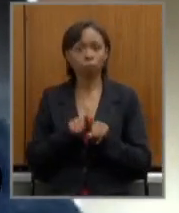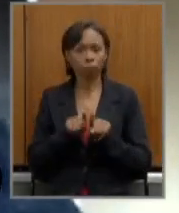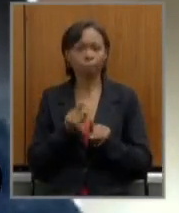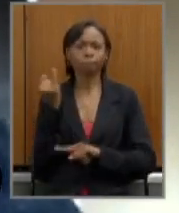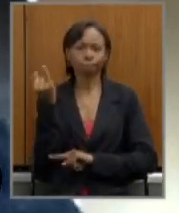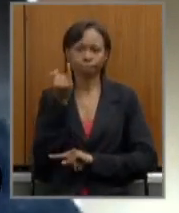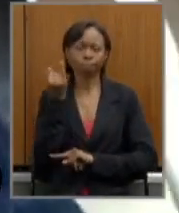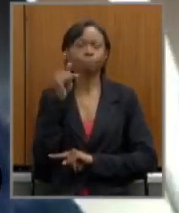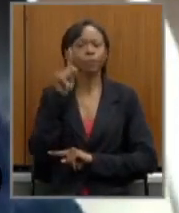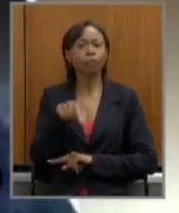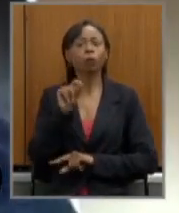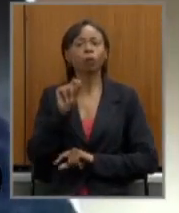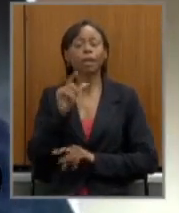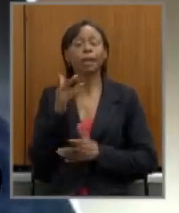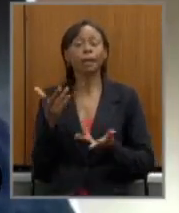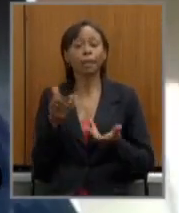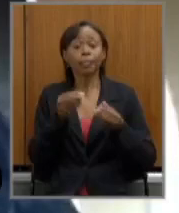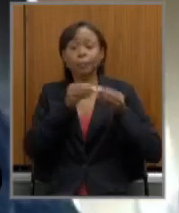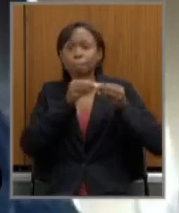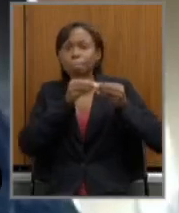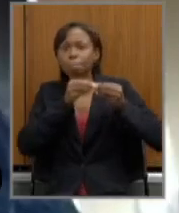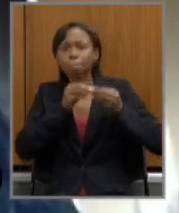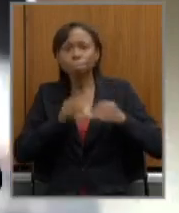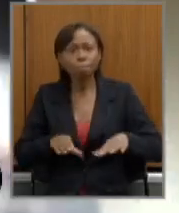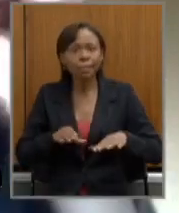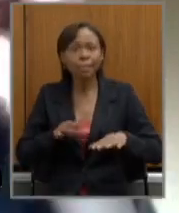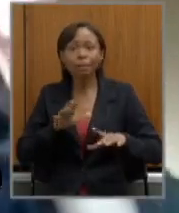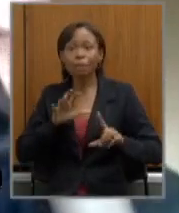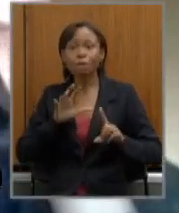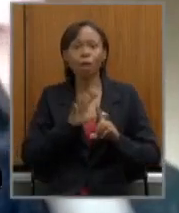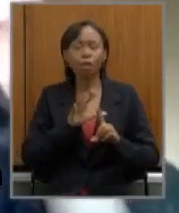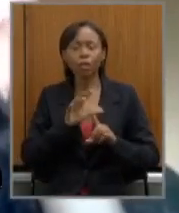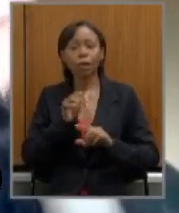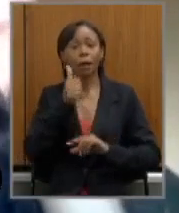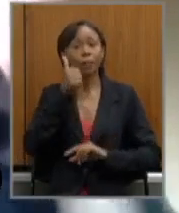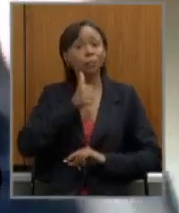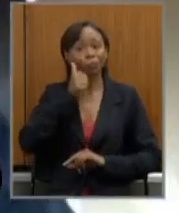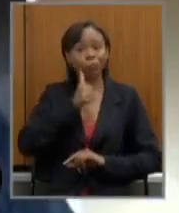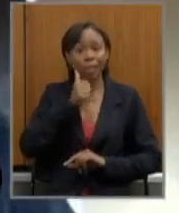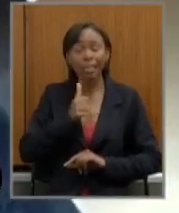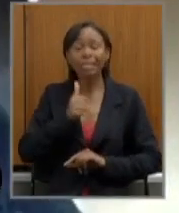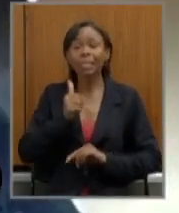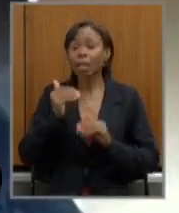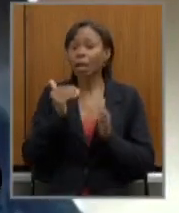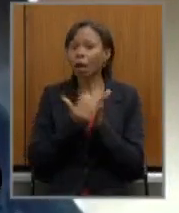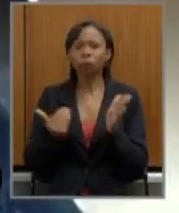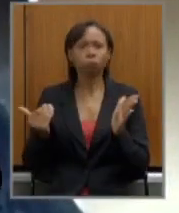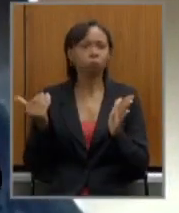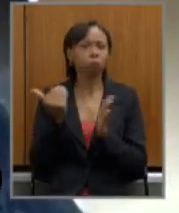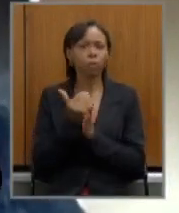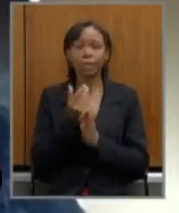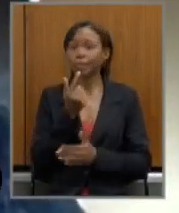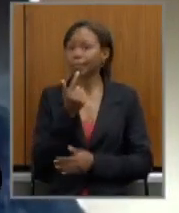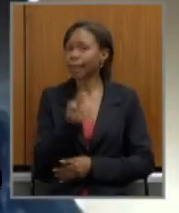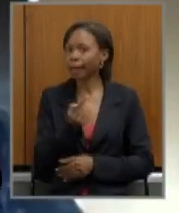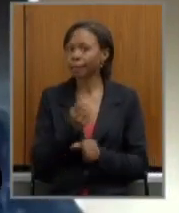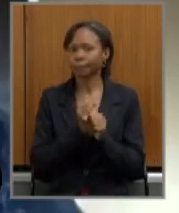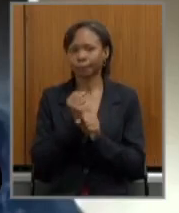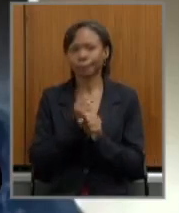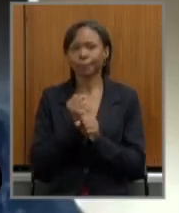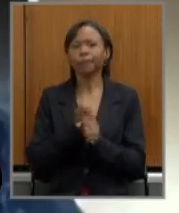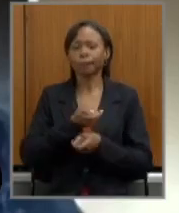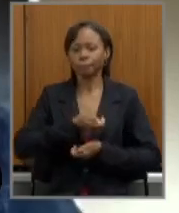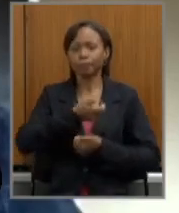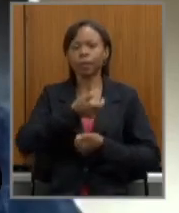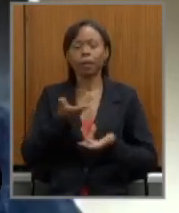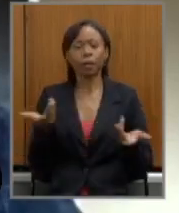o impacto na vida das mulheres com esse aumento de sete anos de contribuição como o governo do